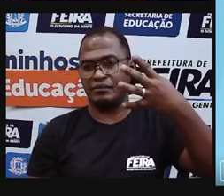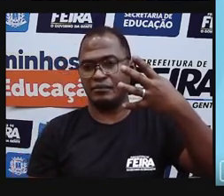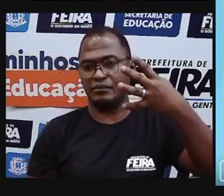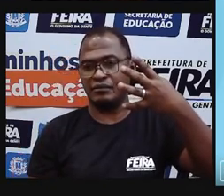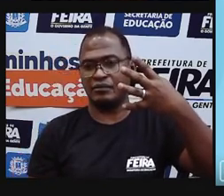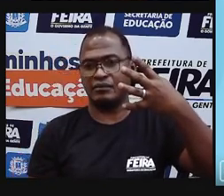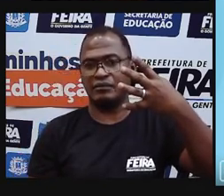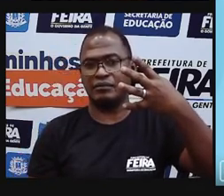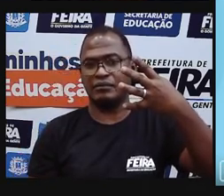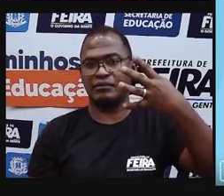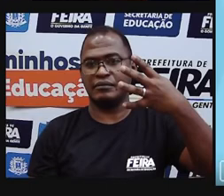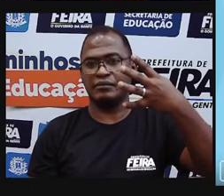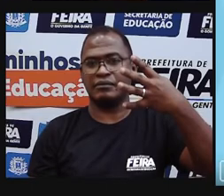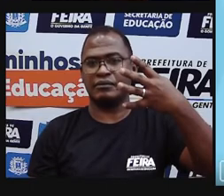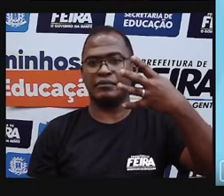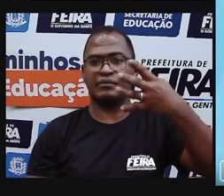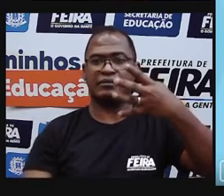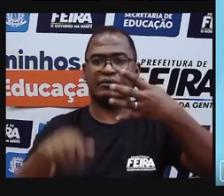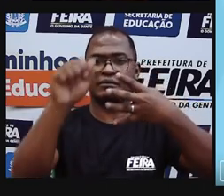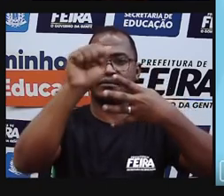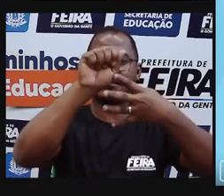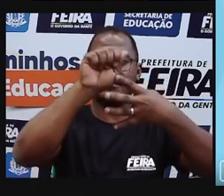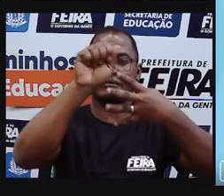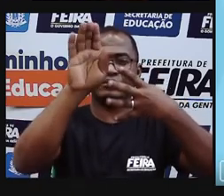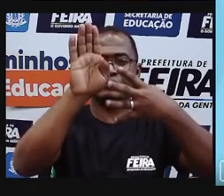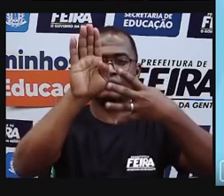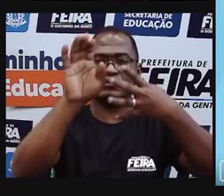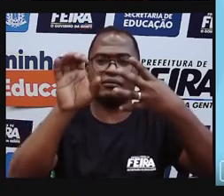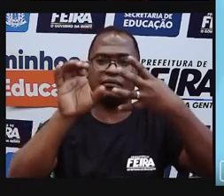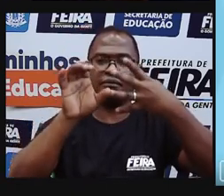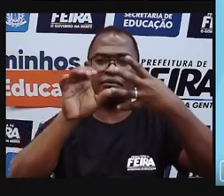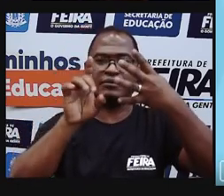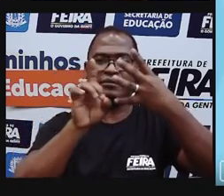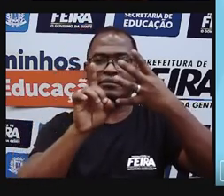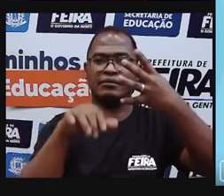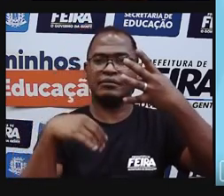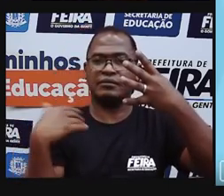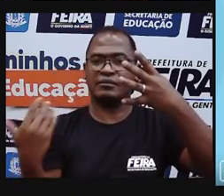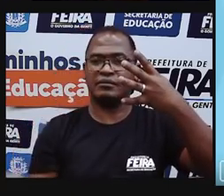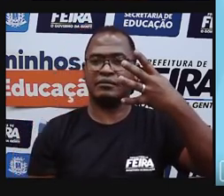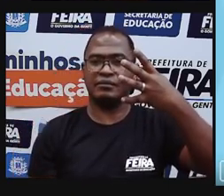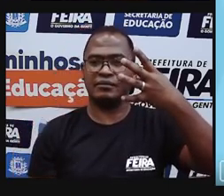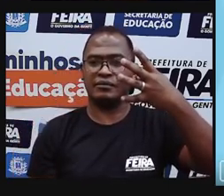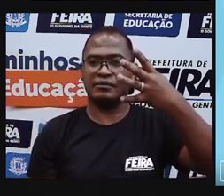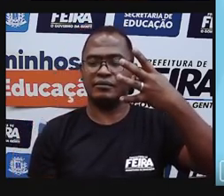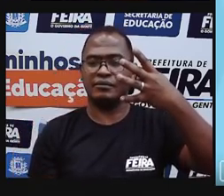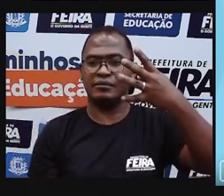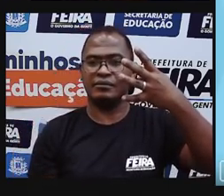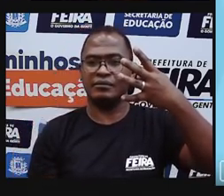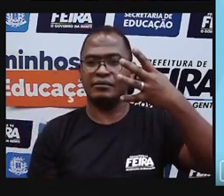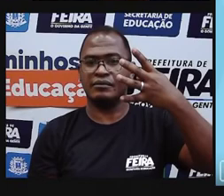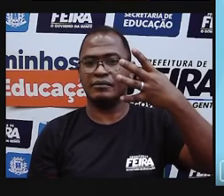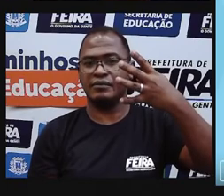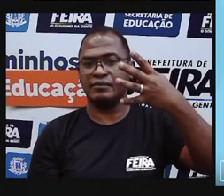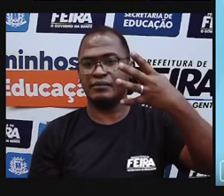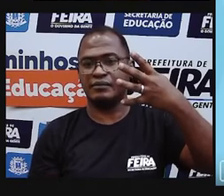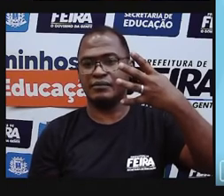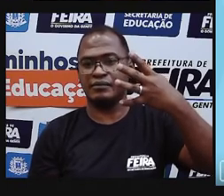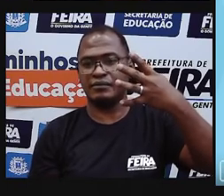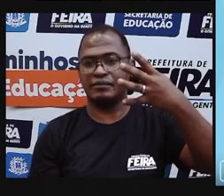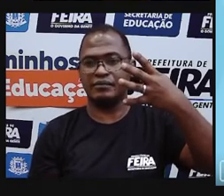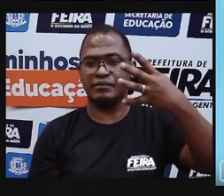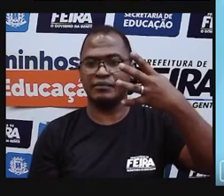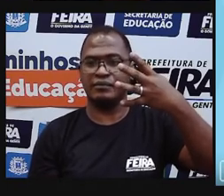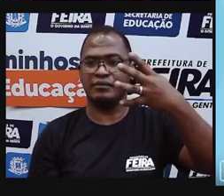Oito unidades, o número oito? Não. Oito dezenas? Oitenta e uma unidade? Oitenta e um? Não. Duas